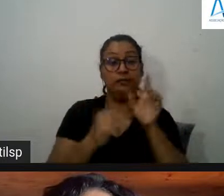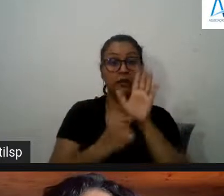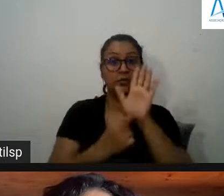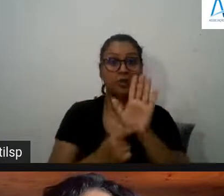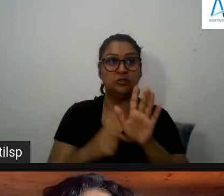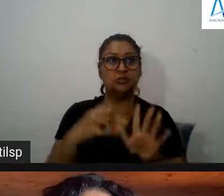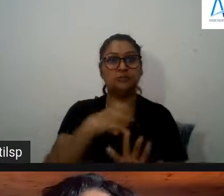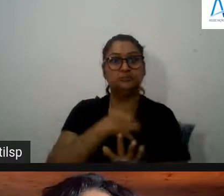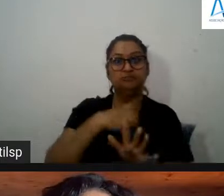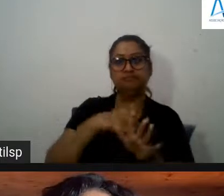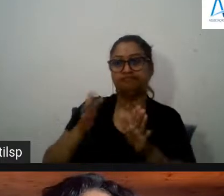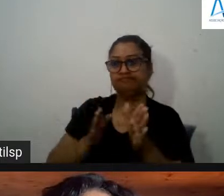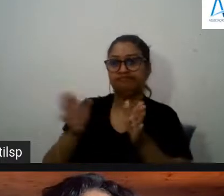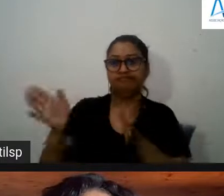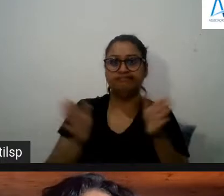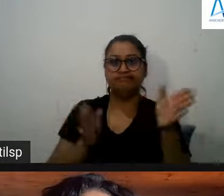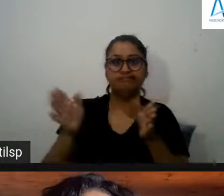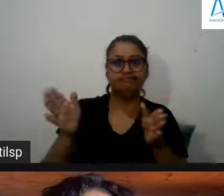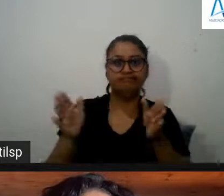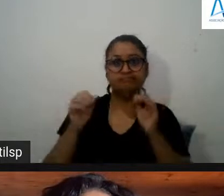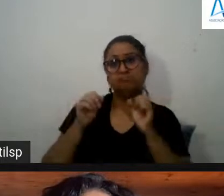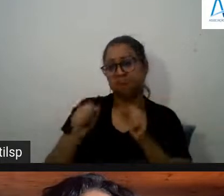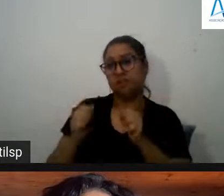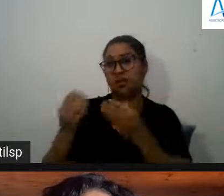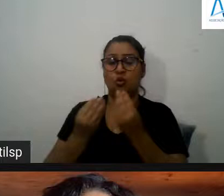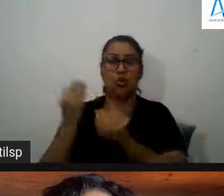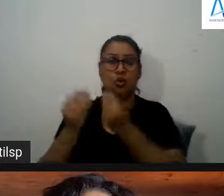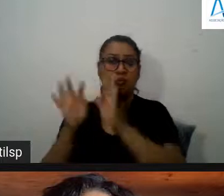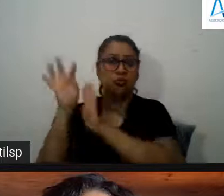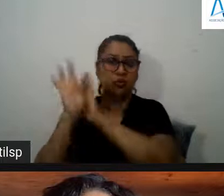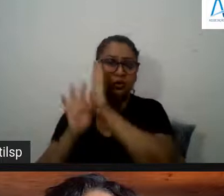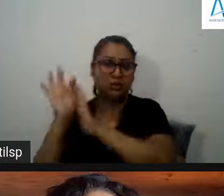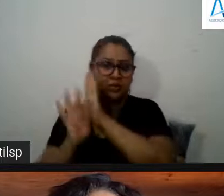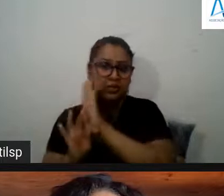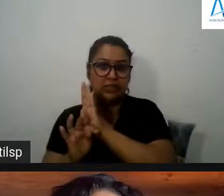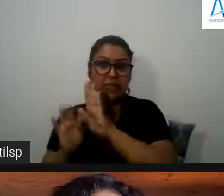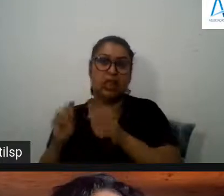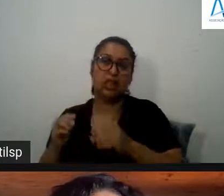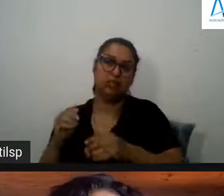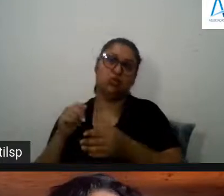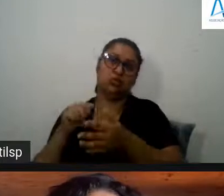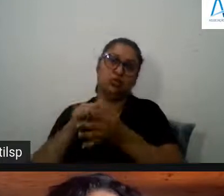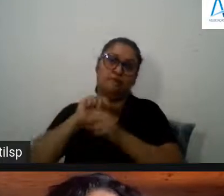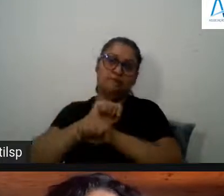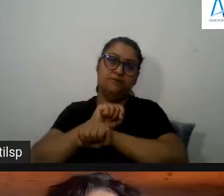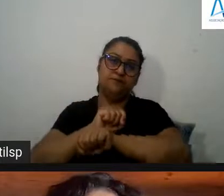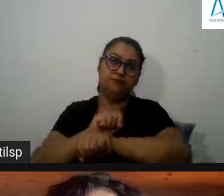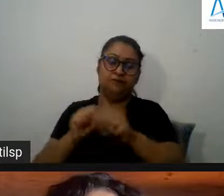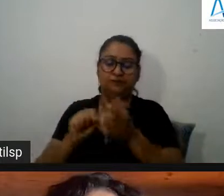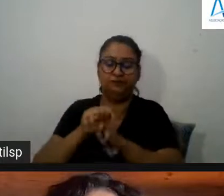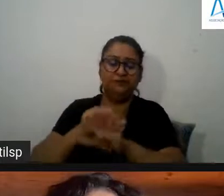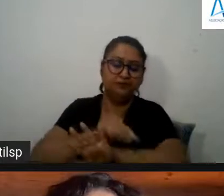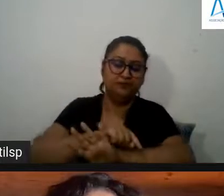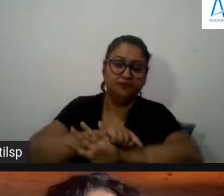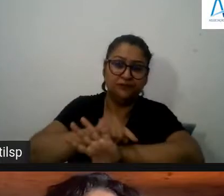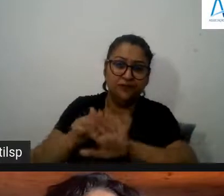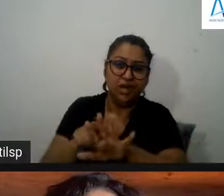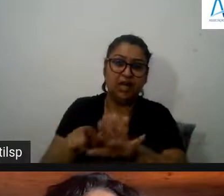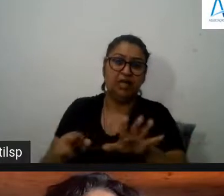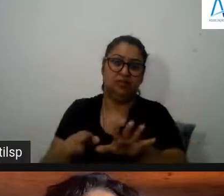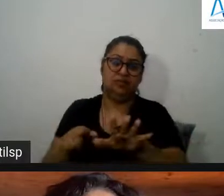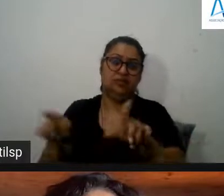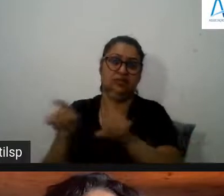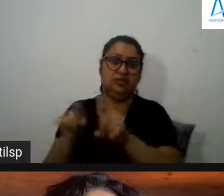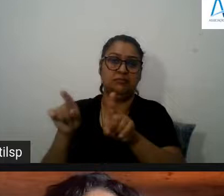a trabalhar a finalidade se calhar posso lidar com textos mais diversificados e perceber que há uma finalidade que é comum e como é que ela é